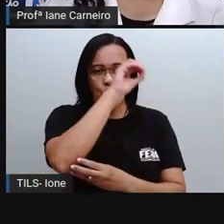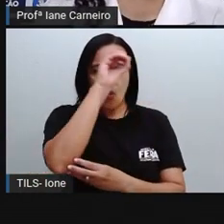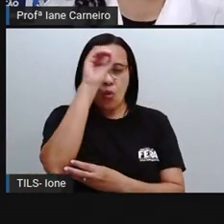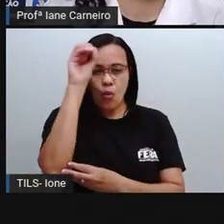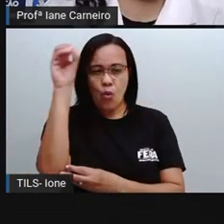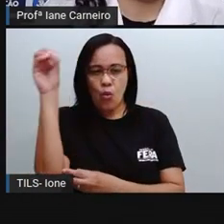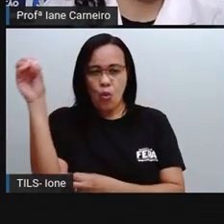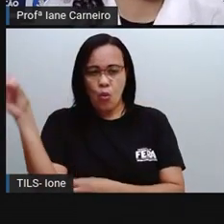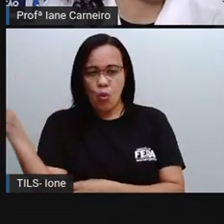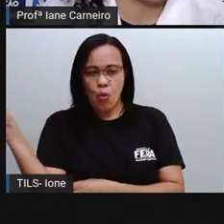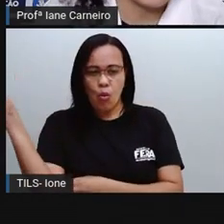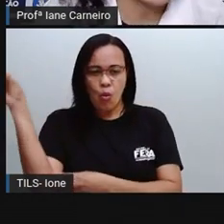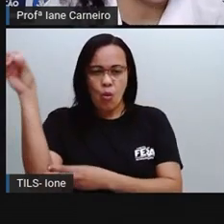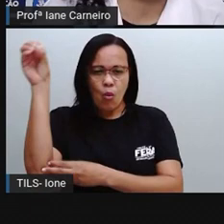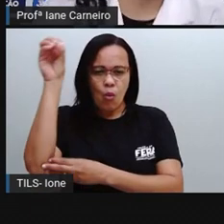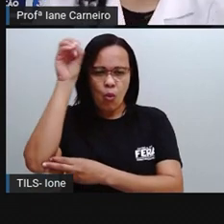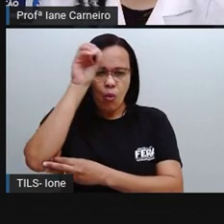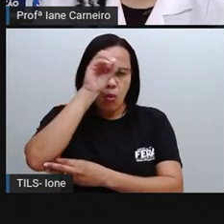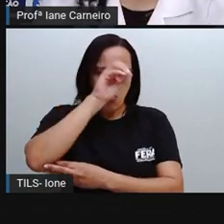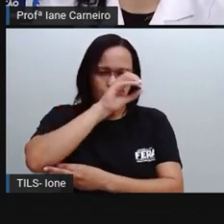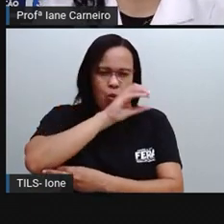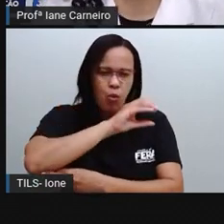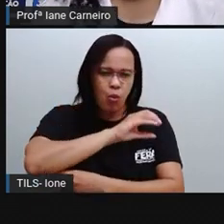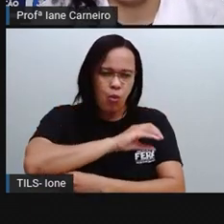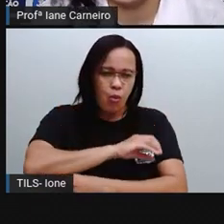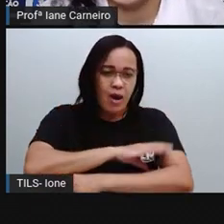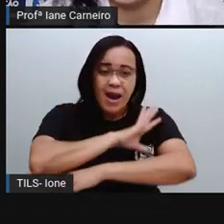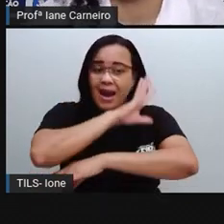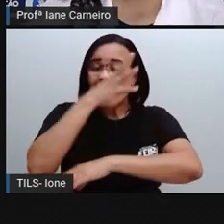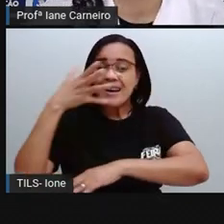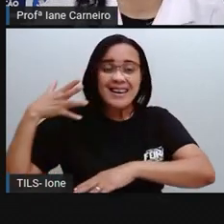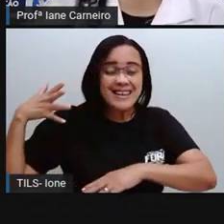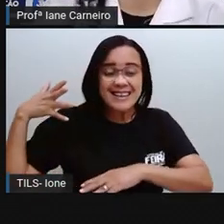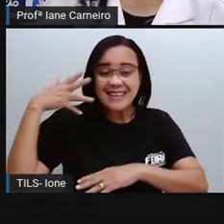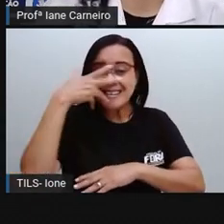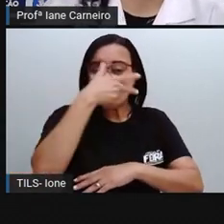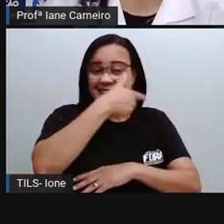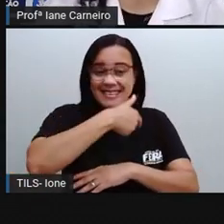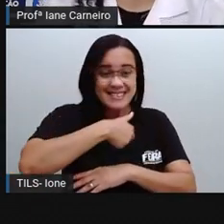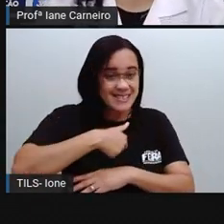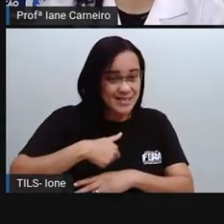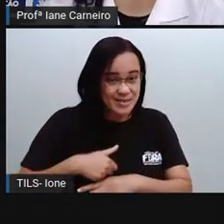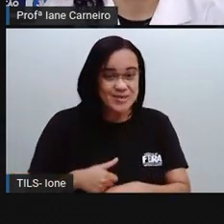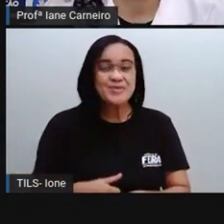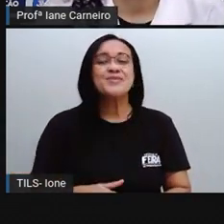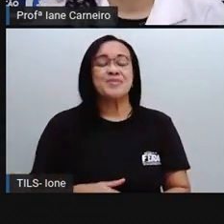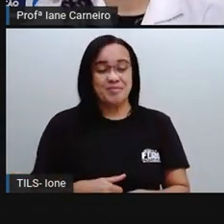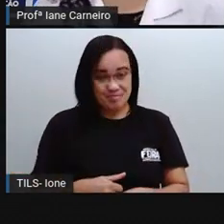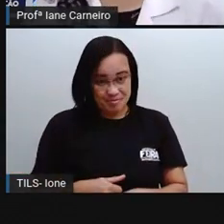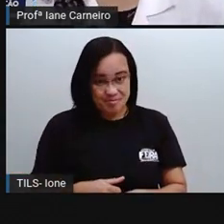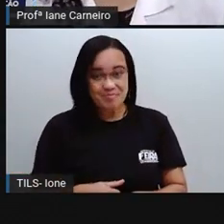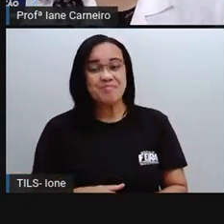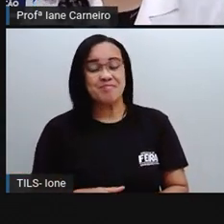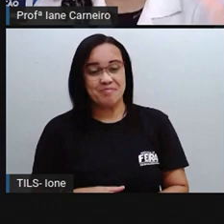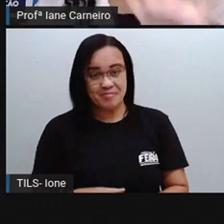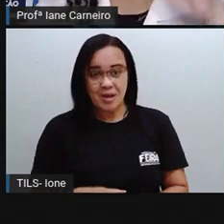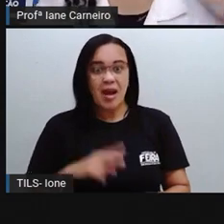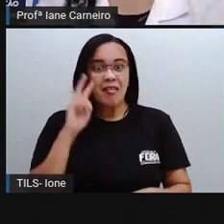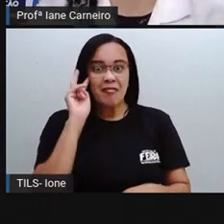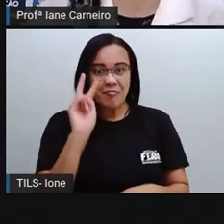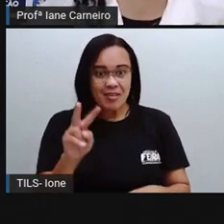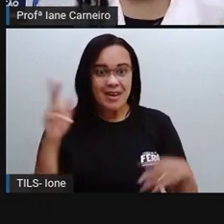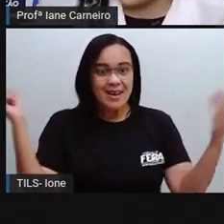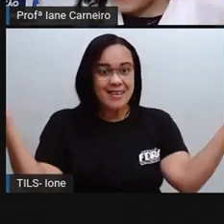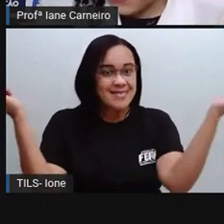a parte mais oriental do Brasil, né? Que a gente consegue ver o pôr do sol completamente